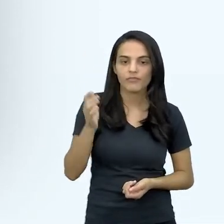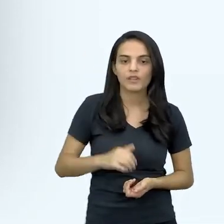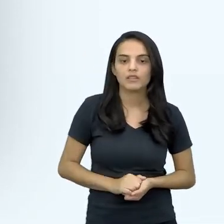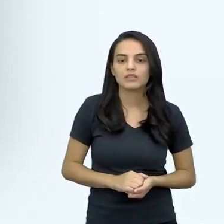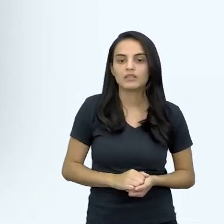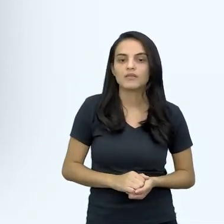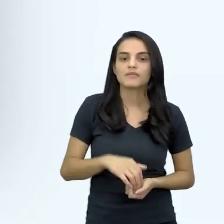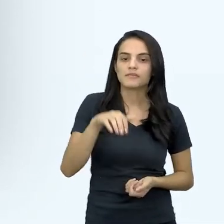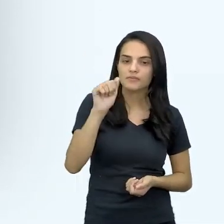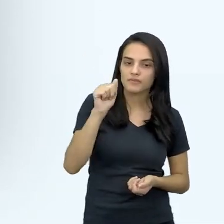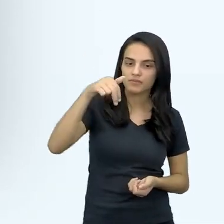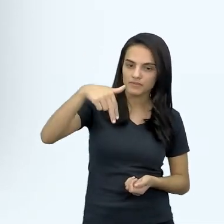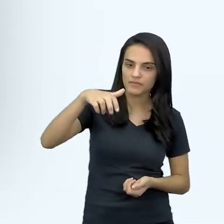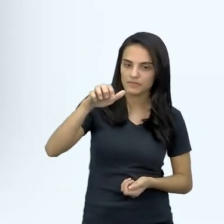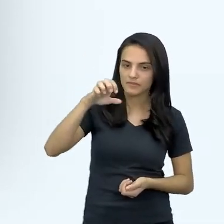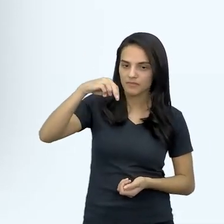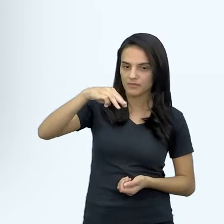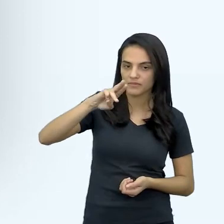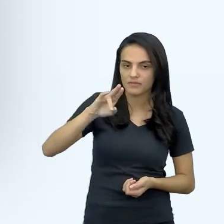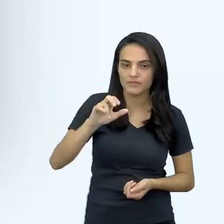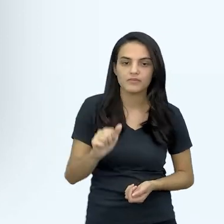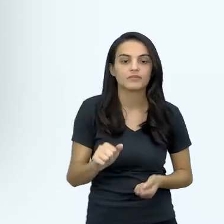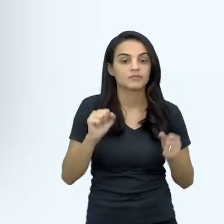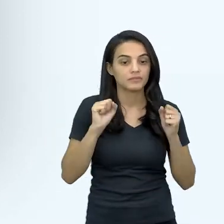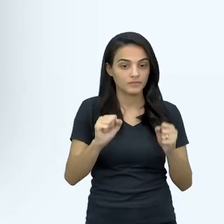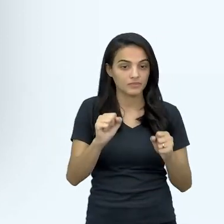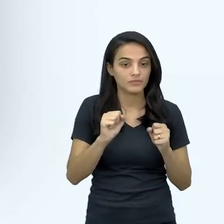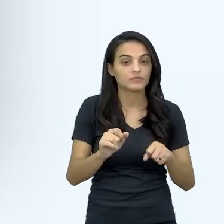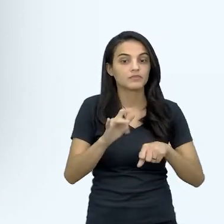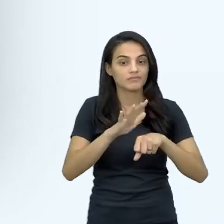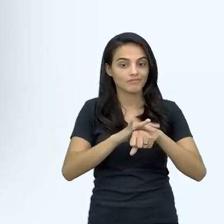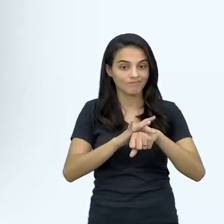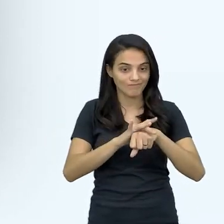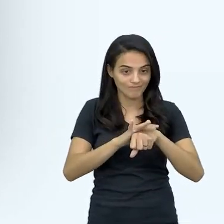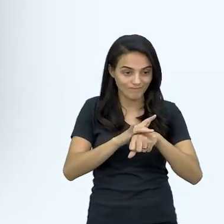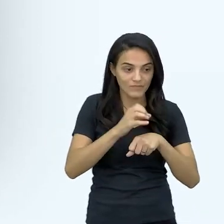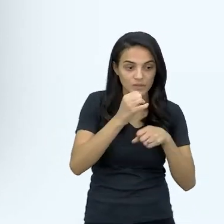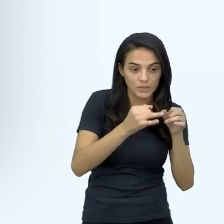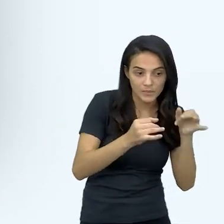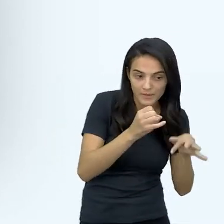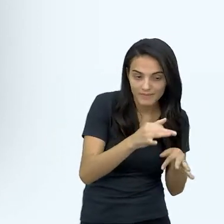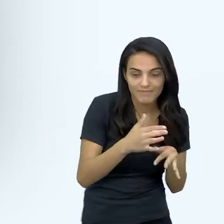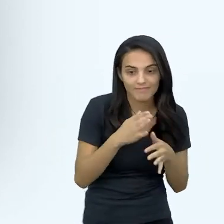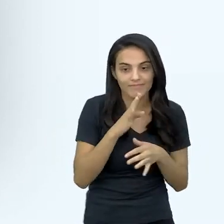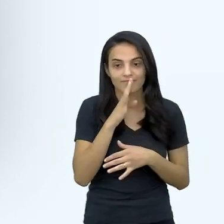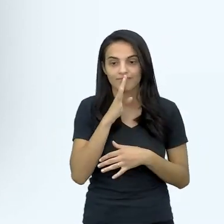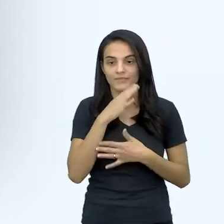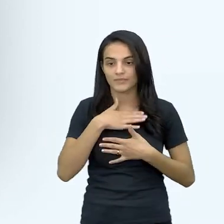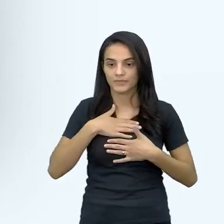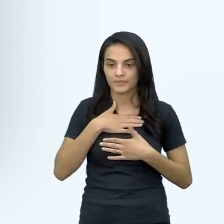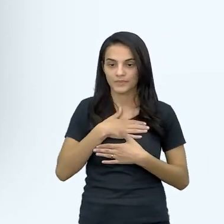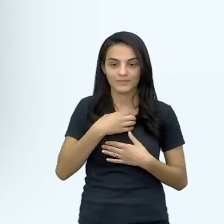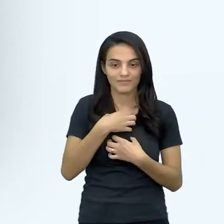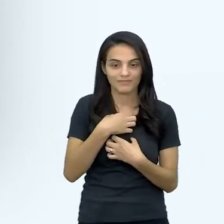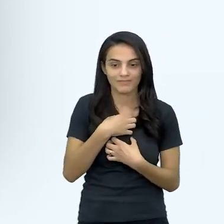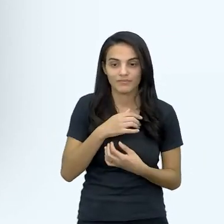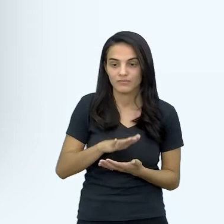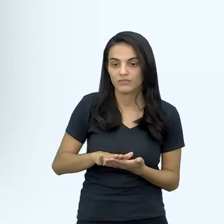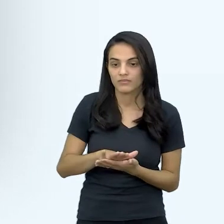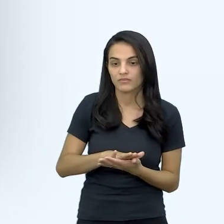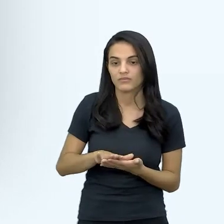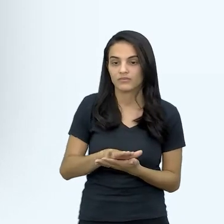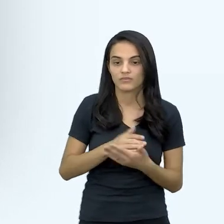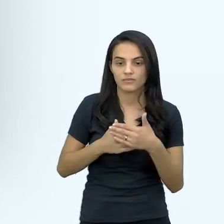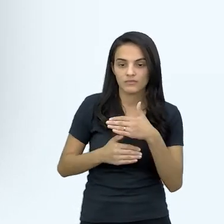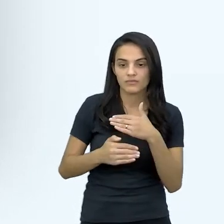a anemia pode ser aí uma doença silenciosa, né, num primeiro momento, né, e aí a partir daí, né,